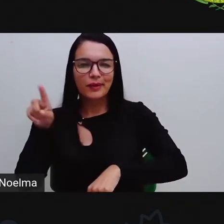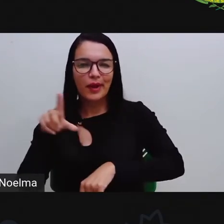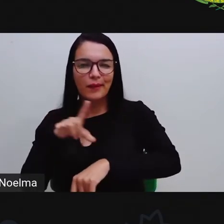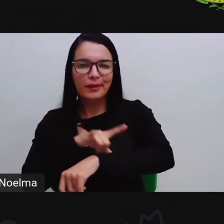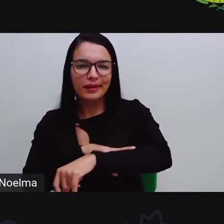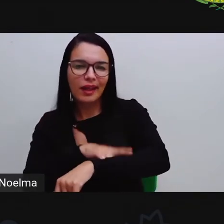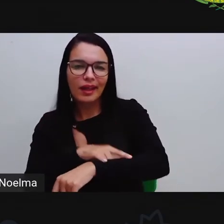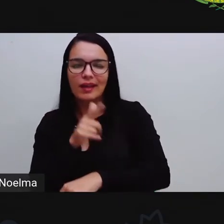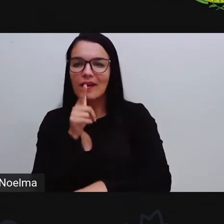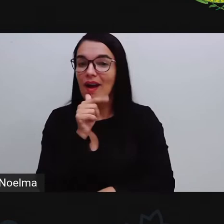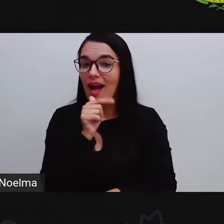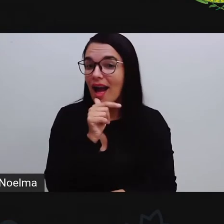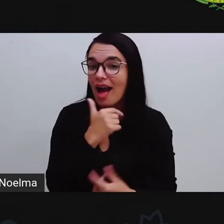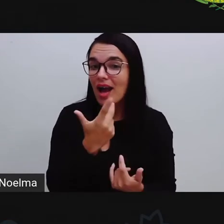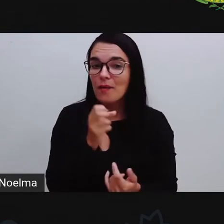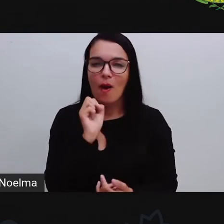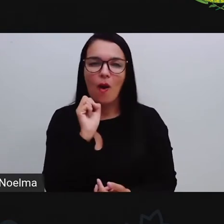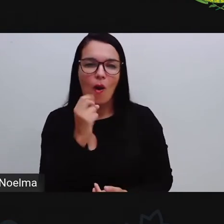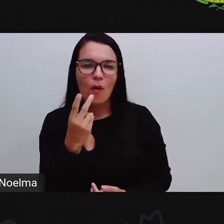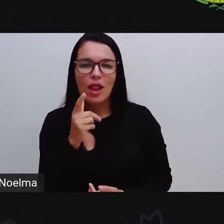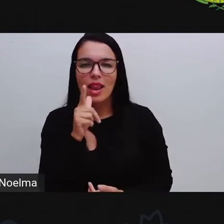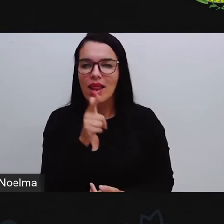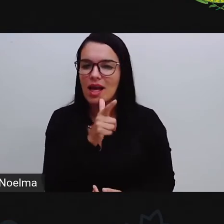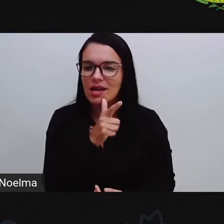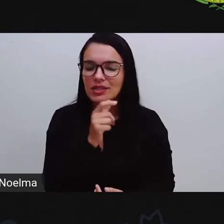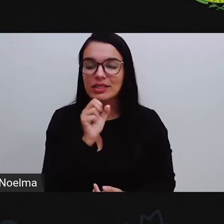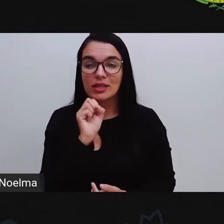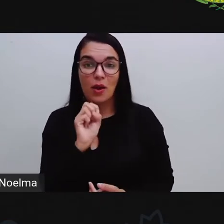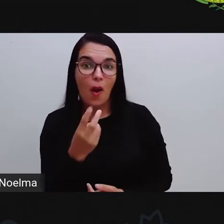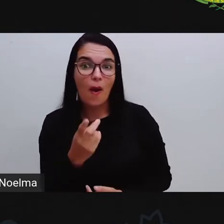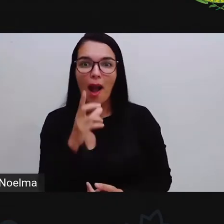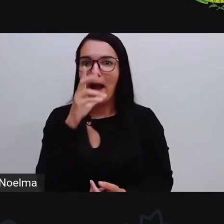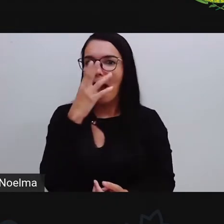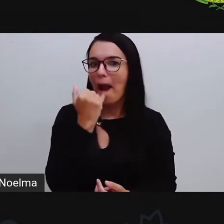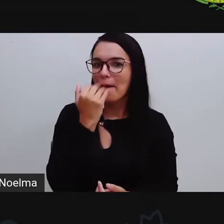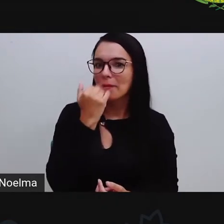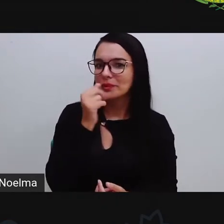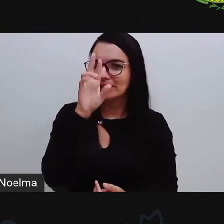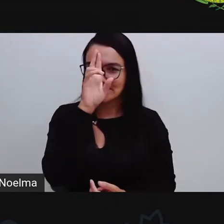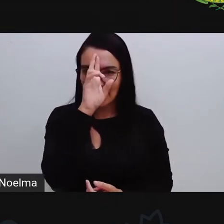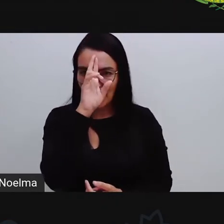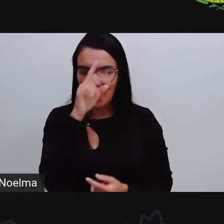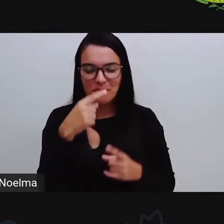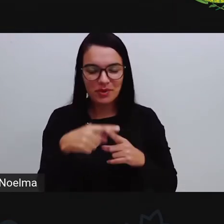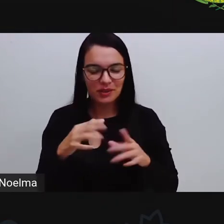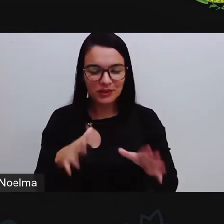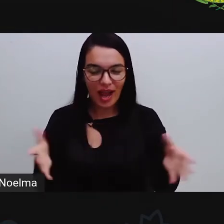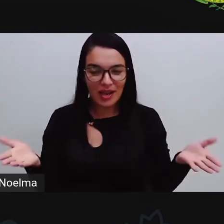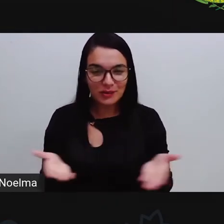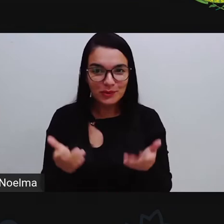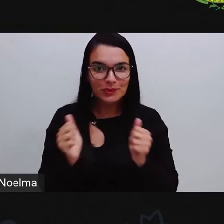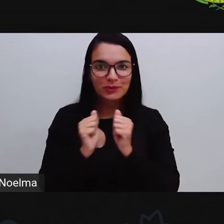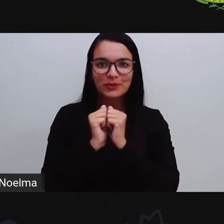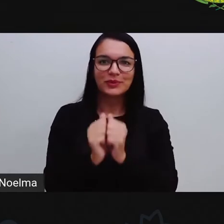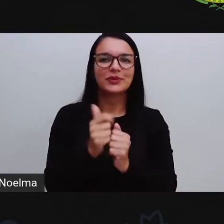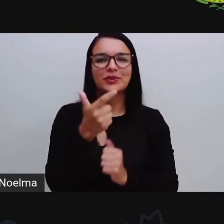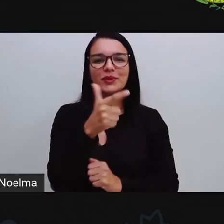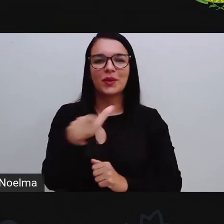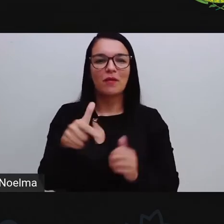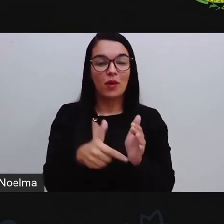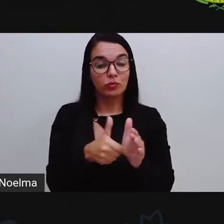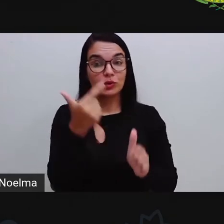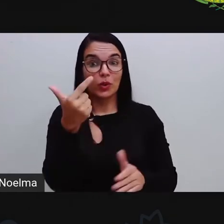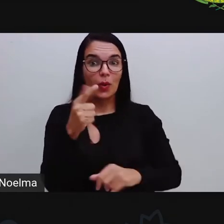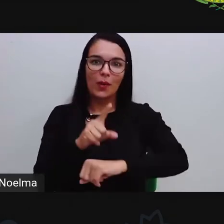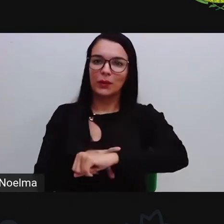água, fazer um lanchinho, almoçar? Quem não almoçou ainda, eu espero que vocês tenham feito tudo isso, porque nós estamos aqui reunidos para mais uma aula, para